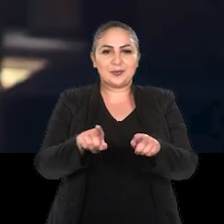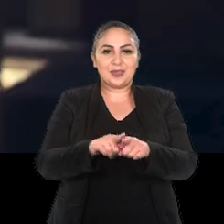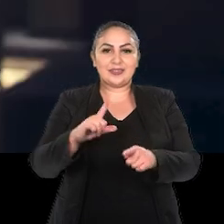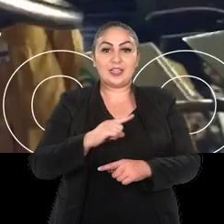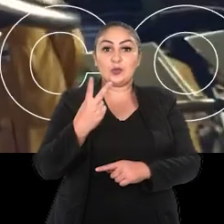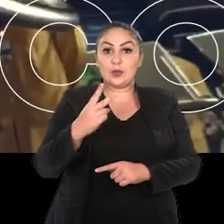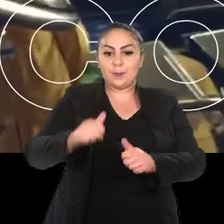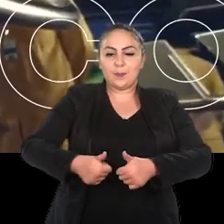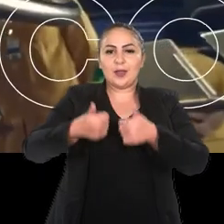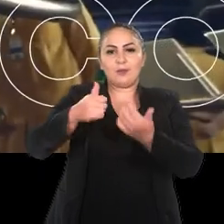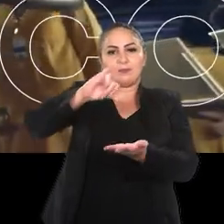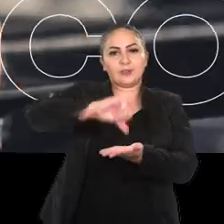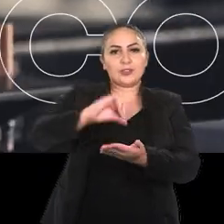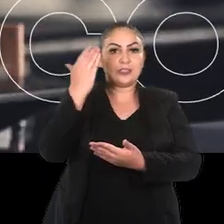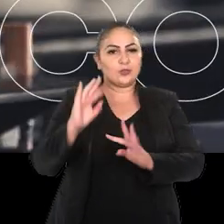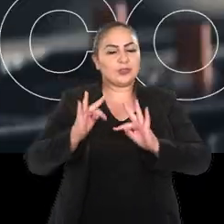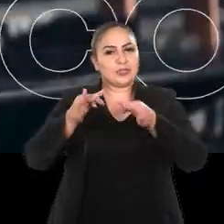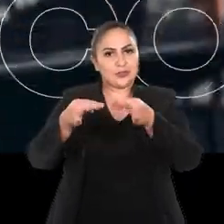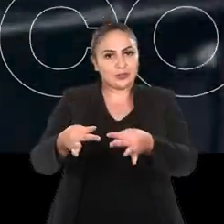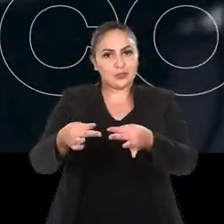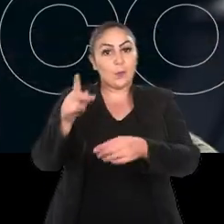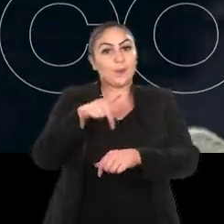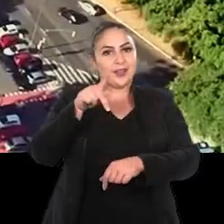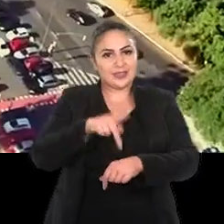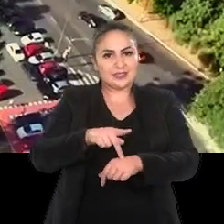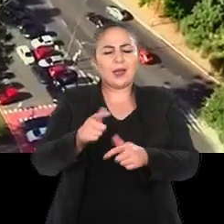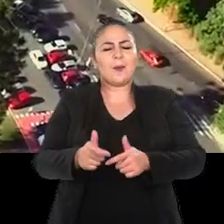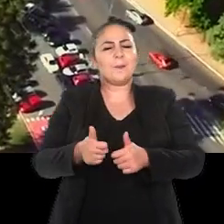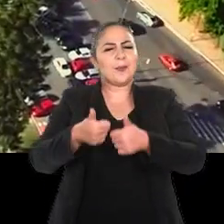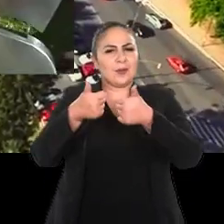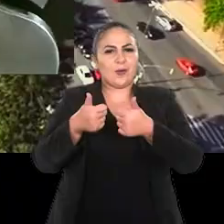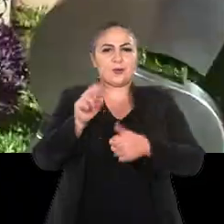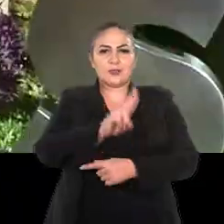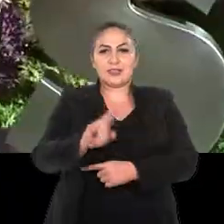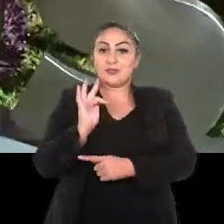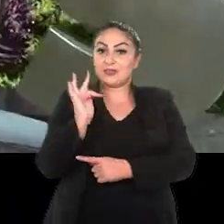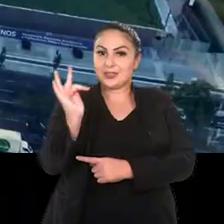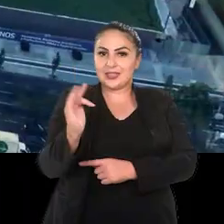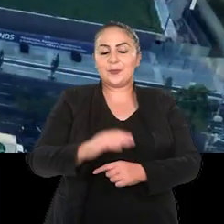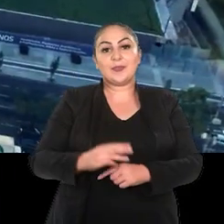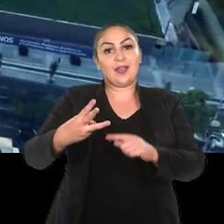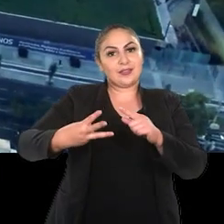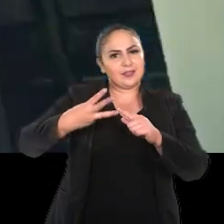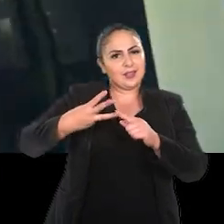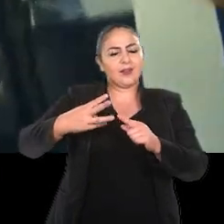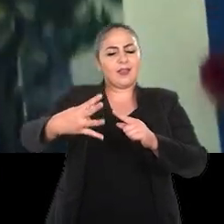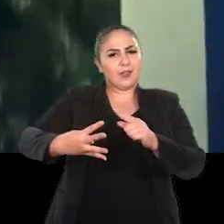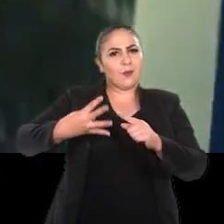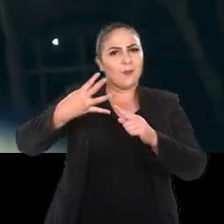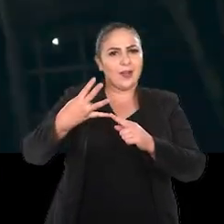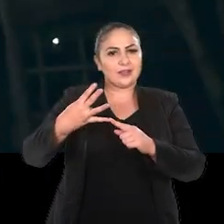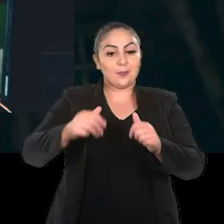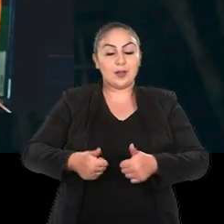estão os dois melhores parques científicos e tecnológicos do país, a melhor universidade federal e a terceira e quarta